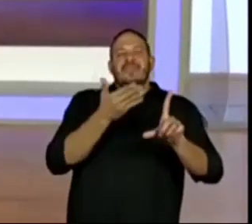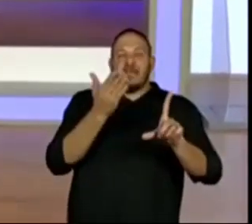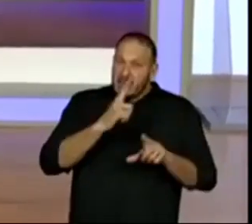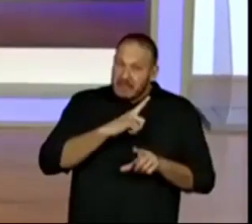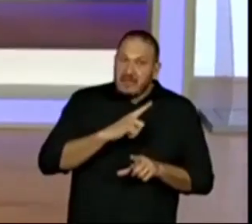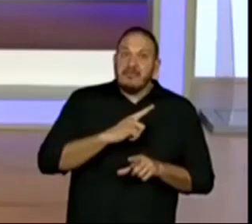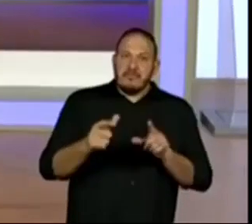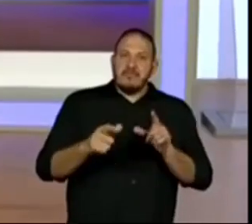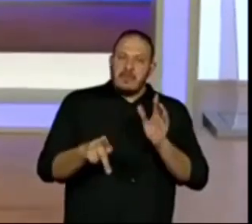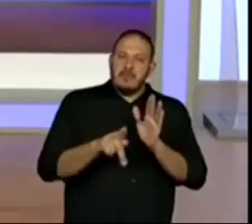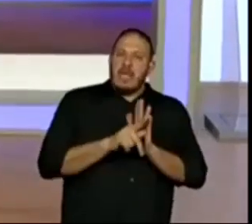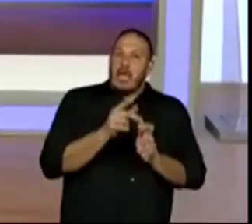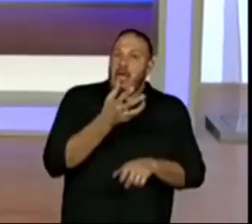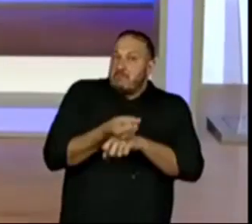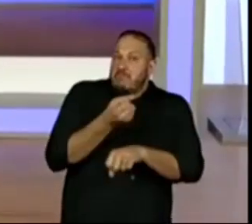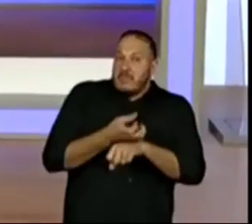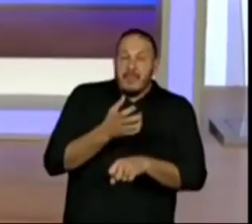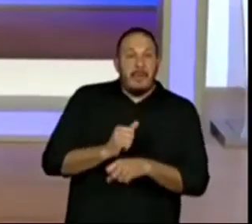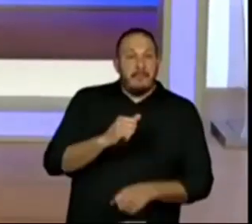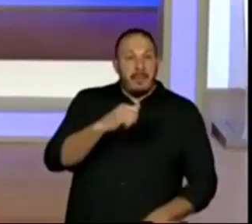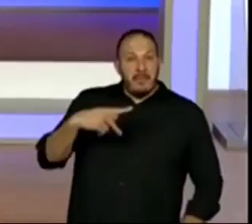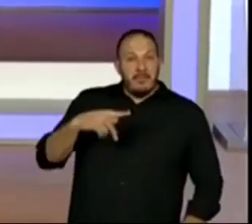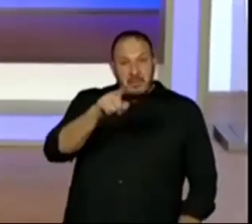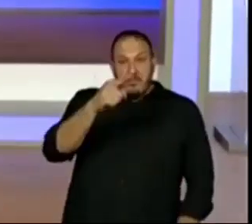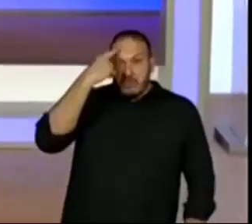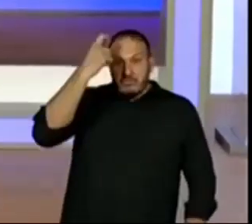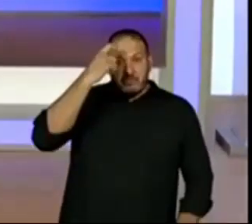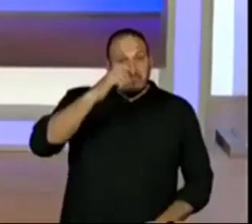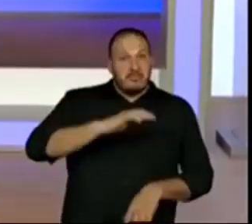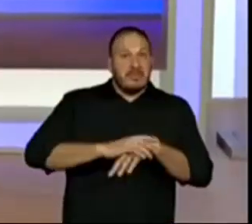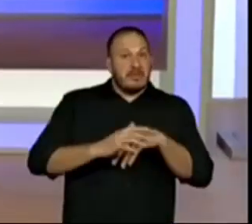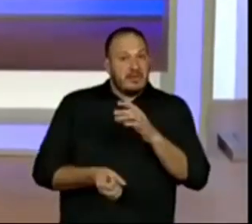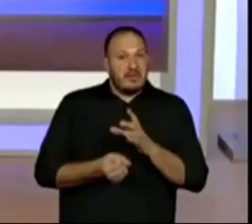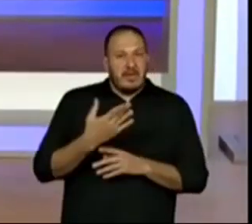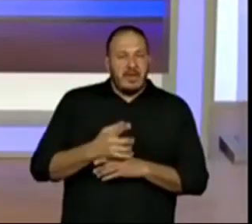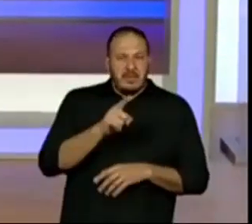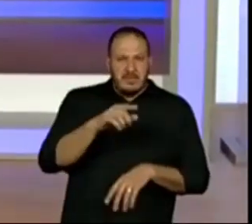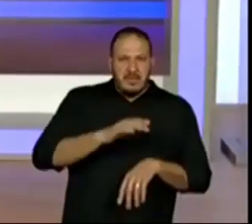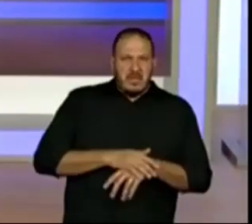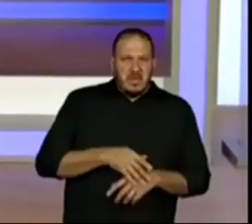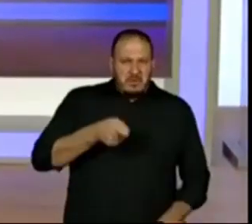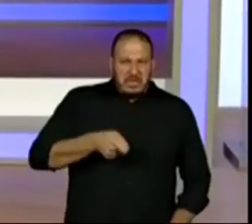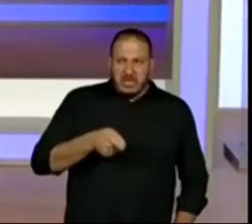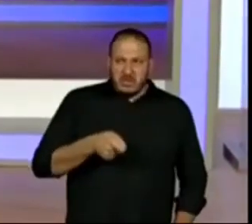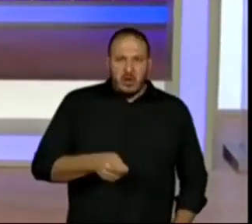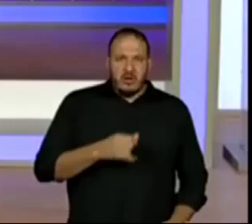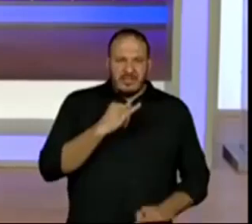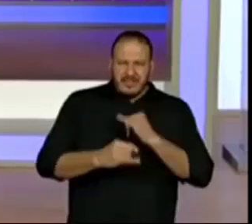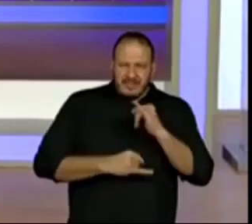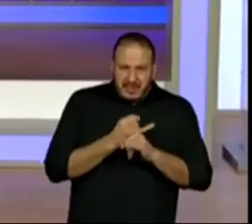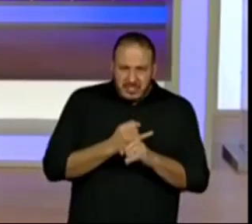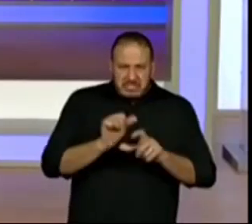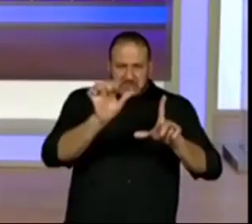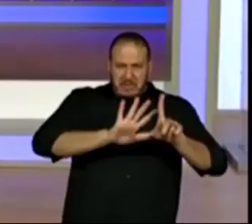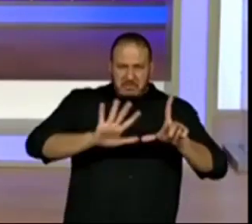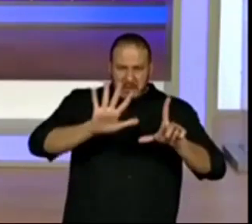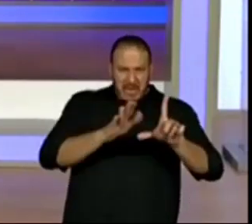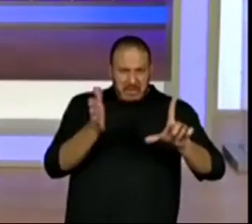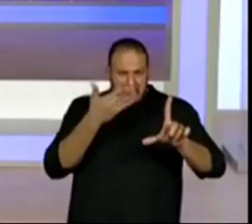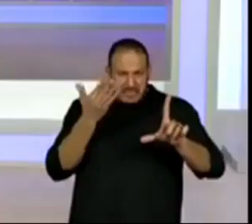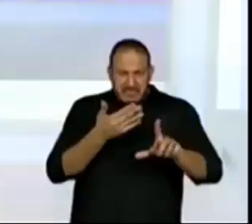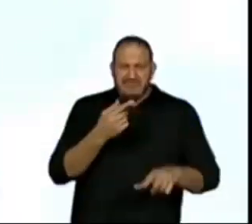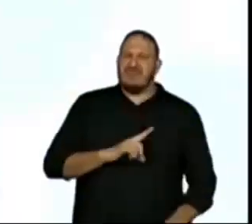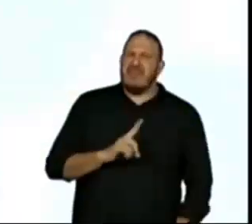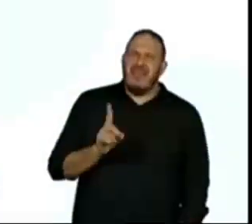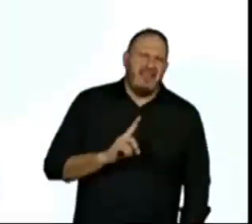que vocês podem criar essa revista. Essa revista é obrigatória ser digital? Lógico que não. Você que